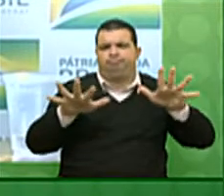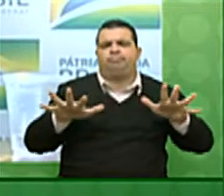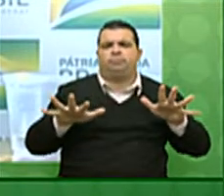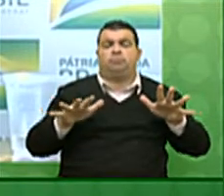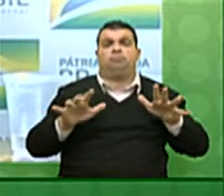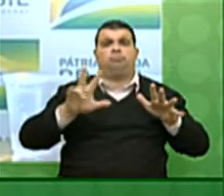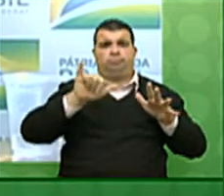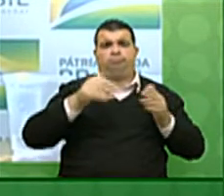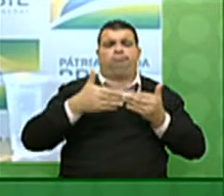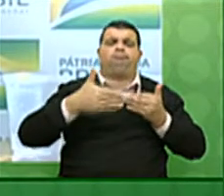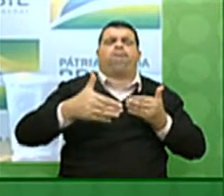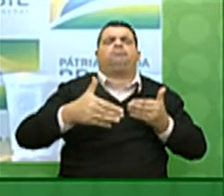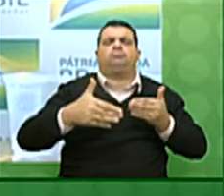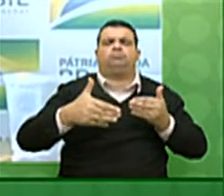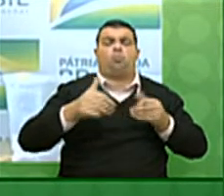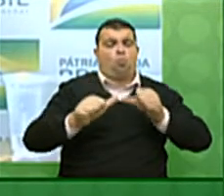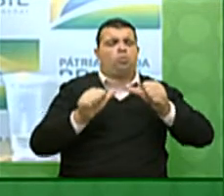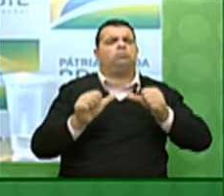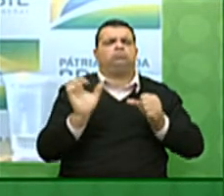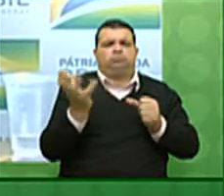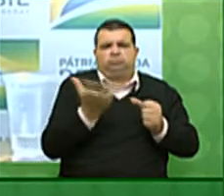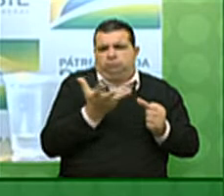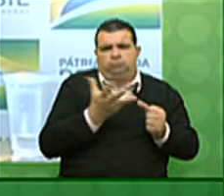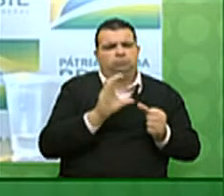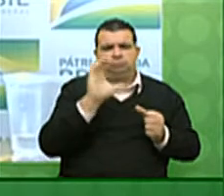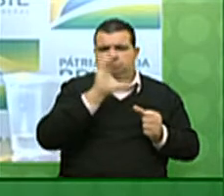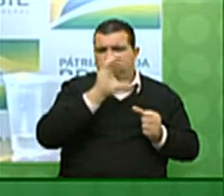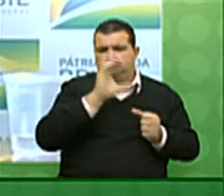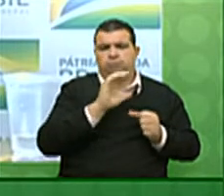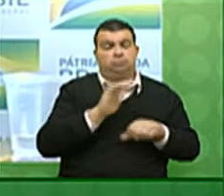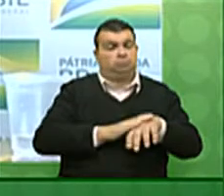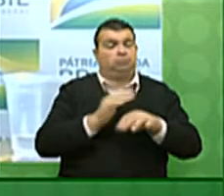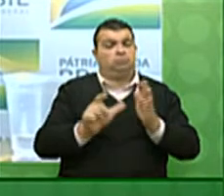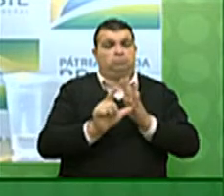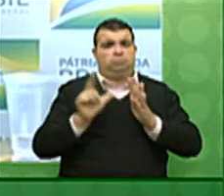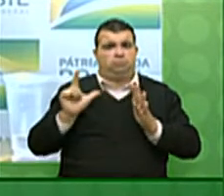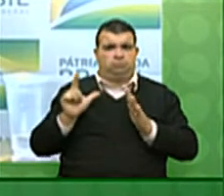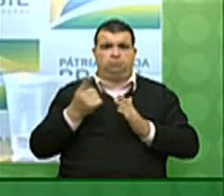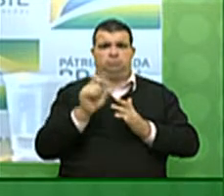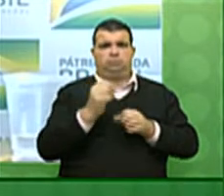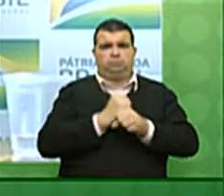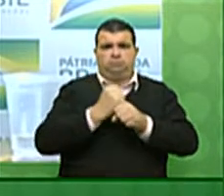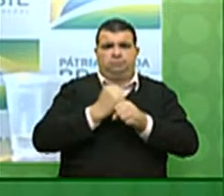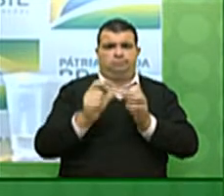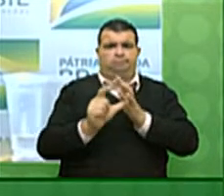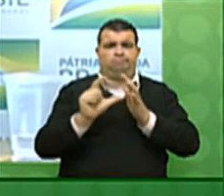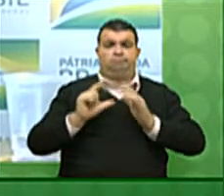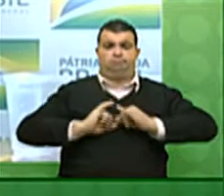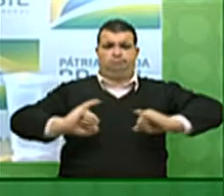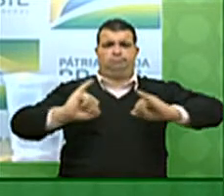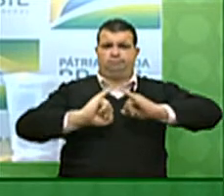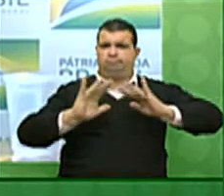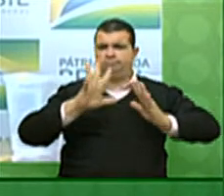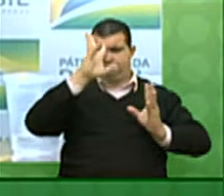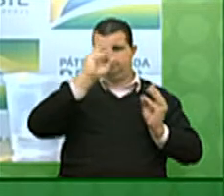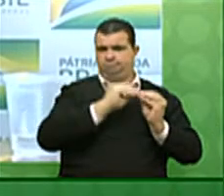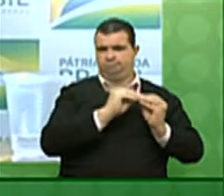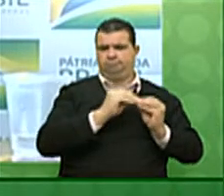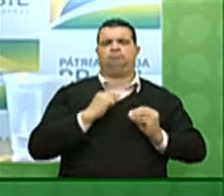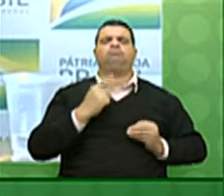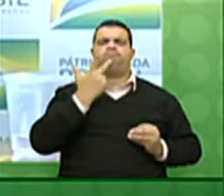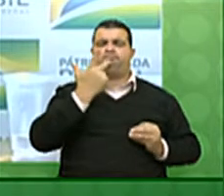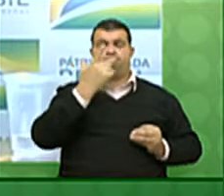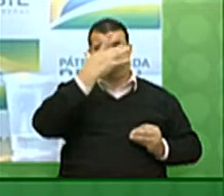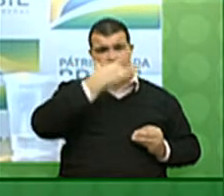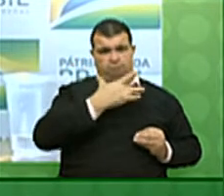transformações que já vinham se anunciando desde a última década. Na minha visão, senhoras e